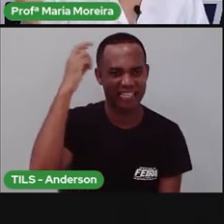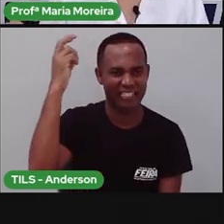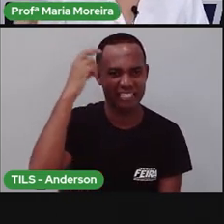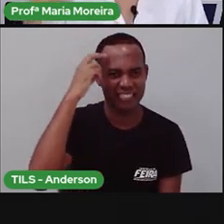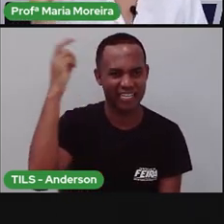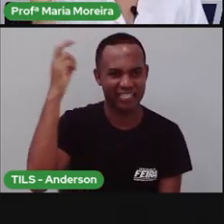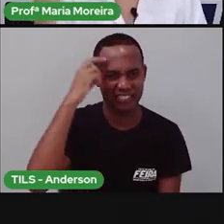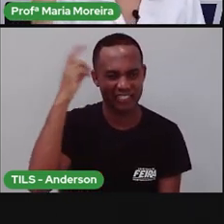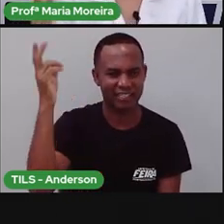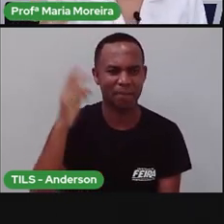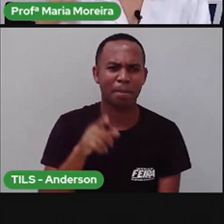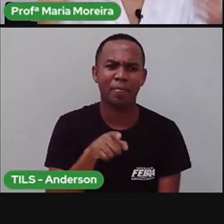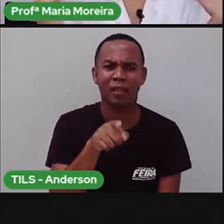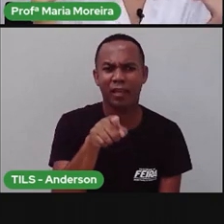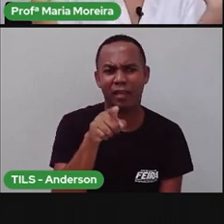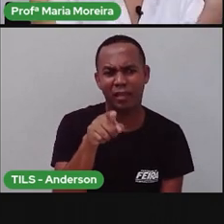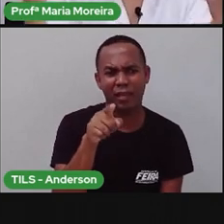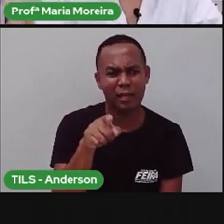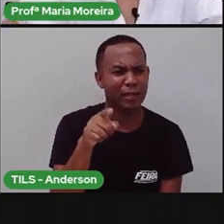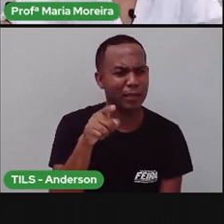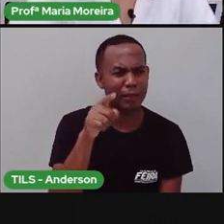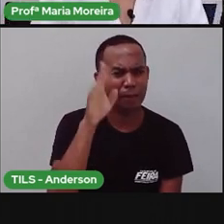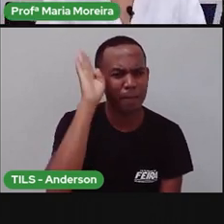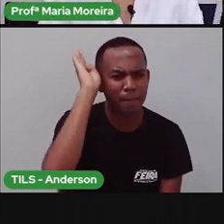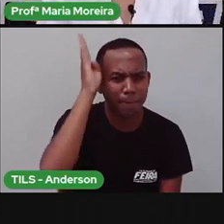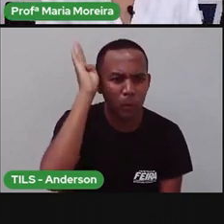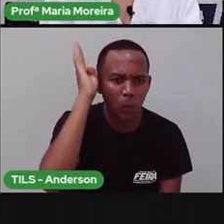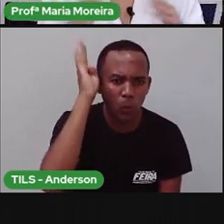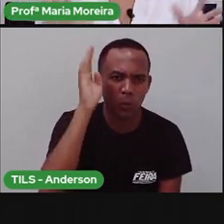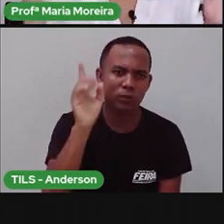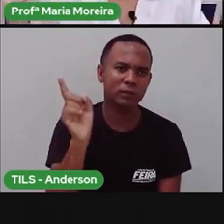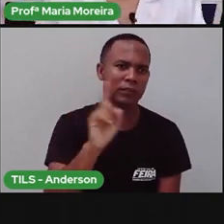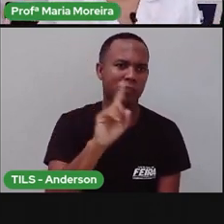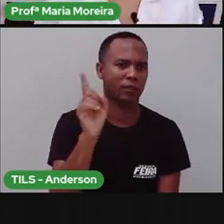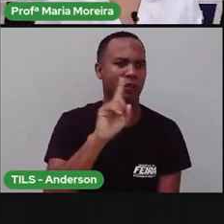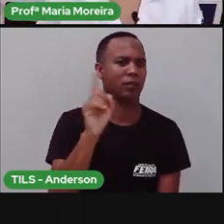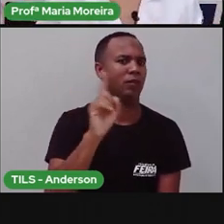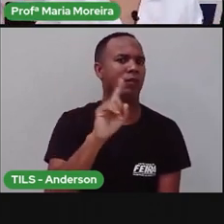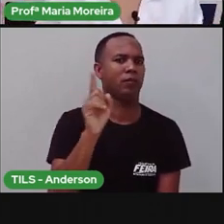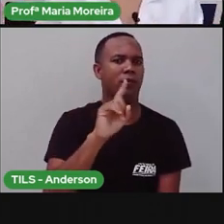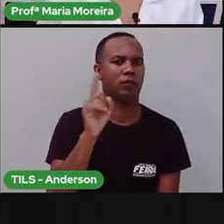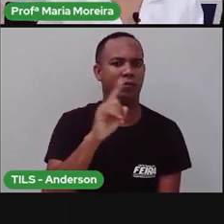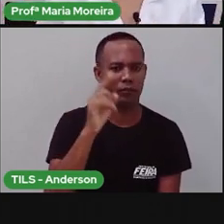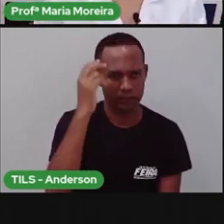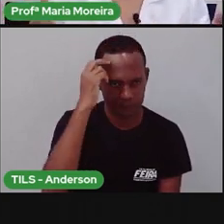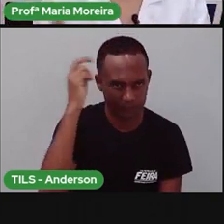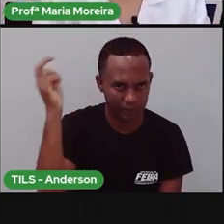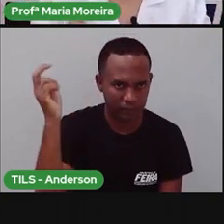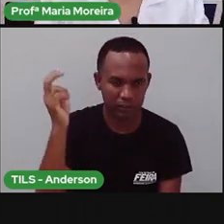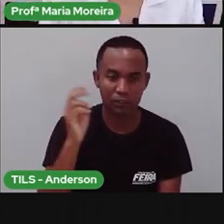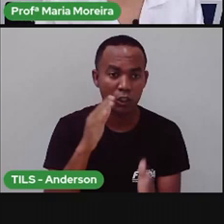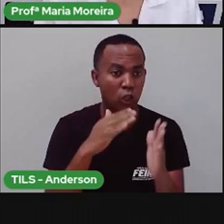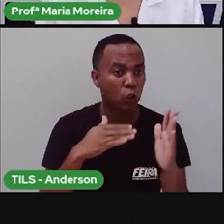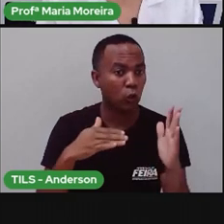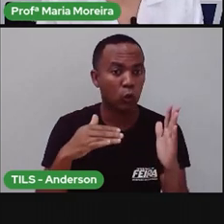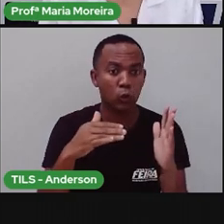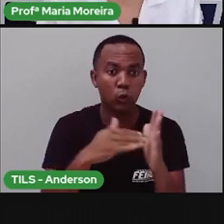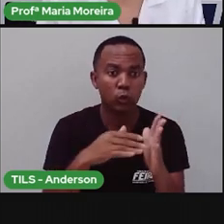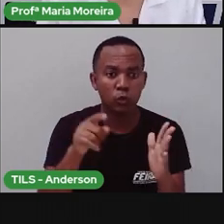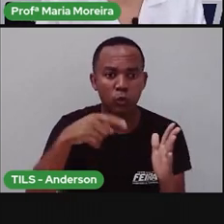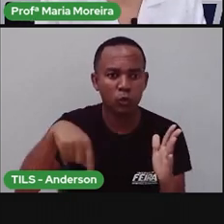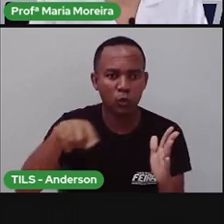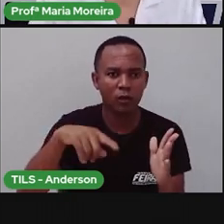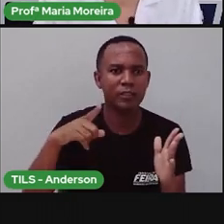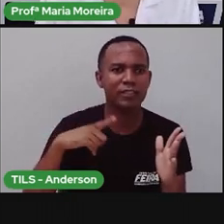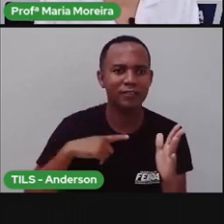isso. Ai, fulano, eu sou burro. Não, burro é um animal, tá? Todos nós temos o quê?